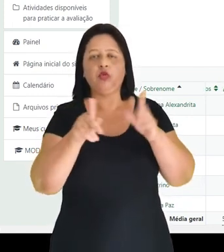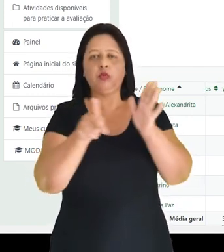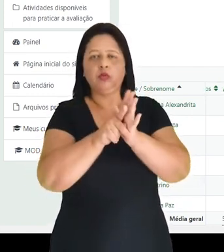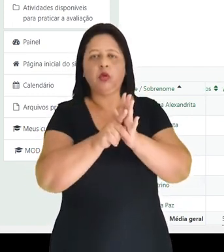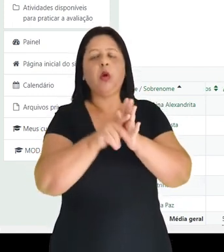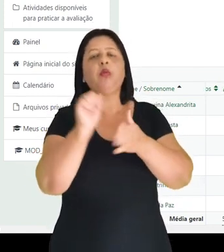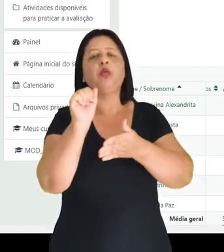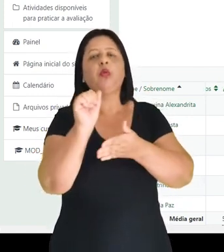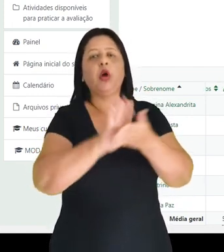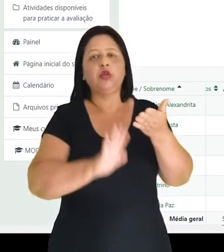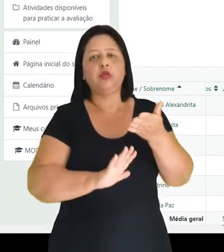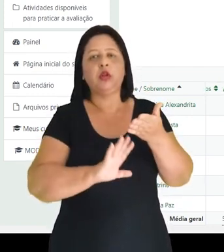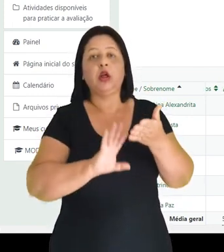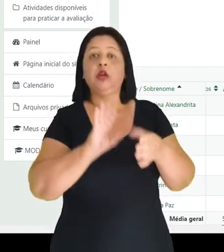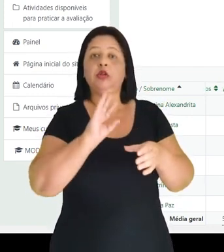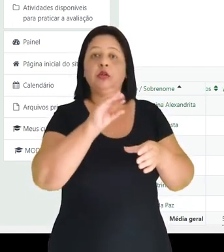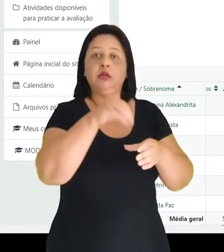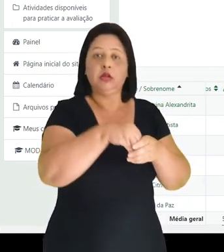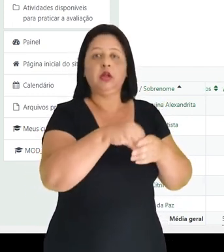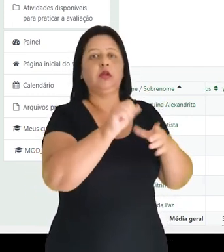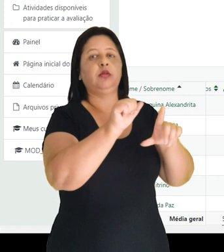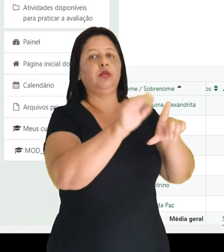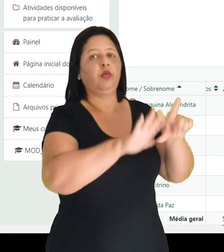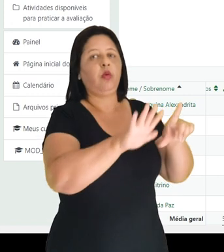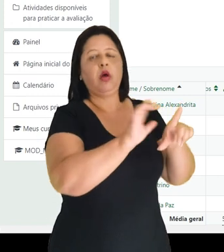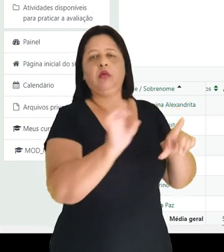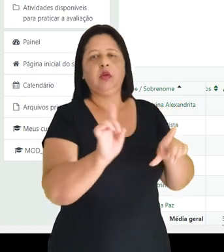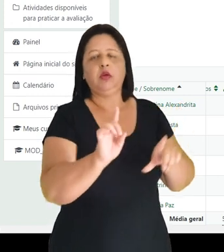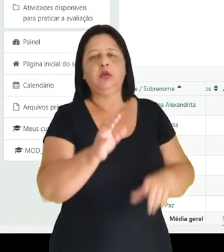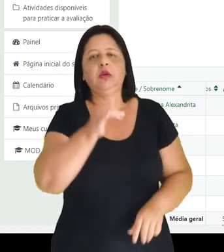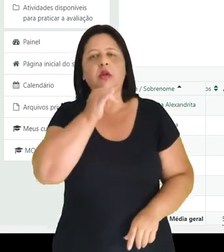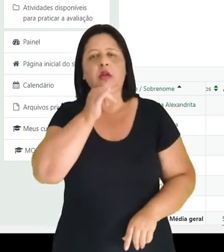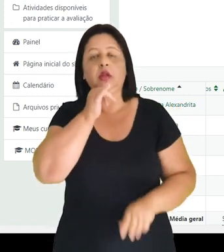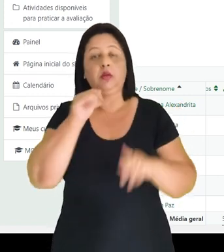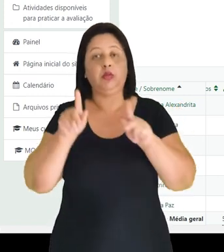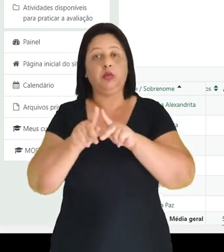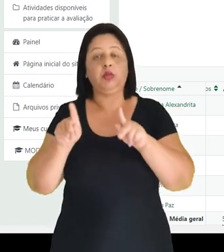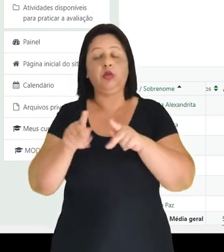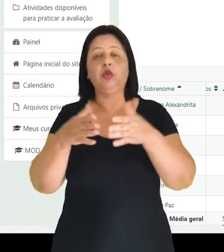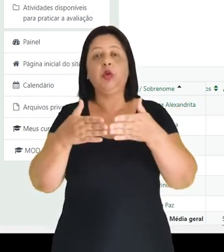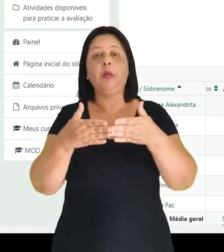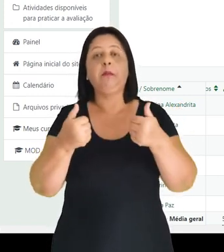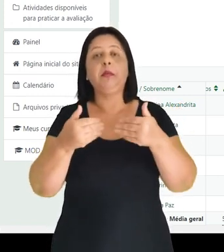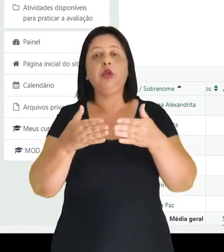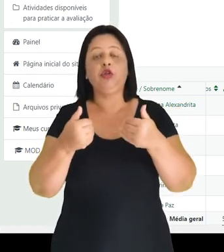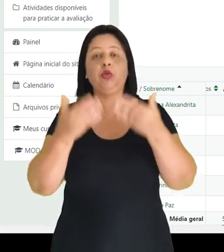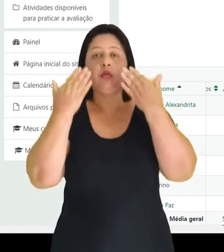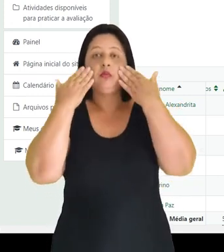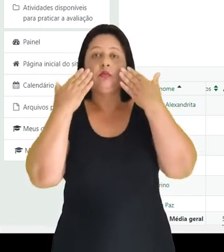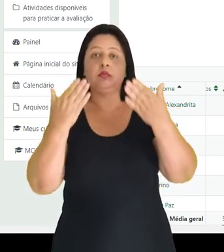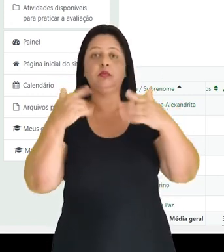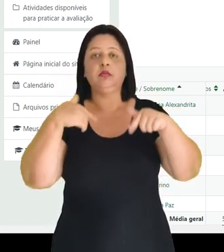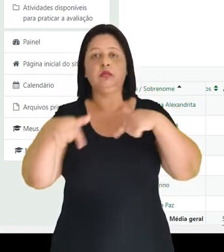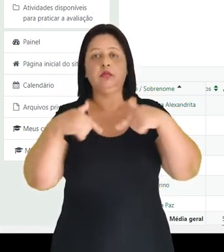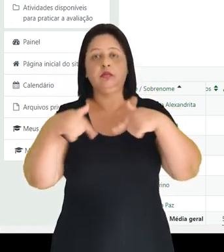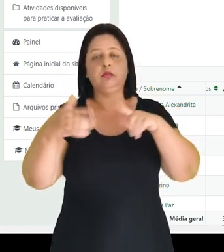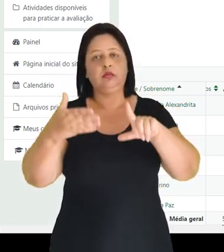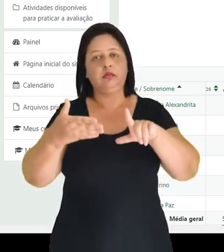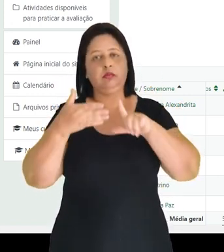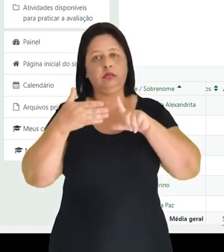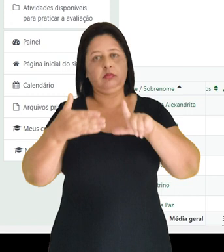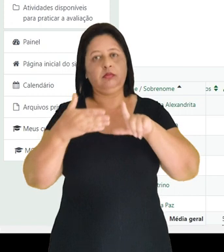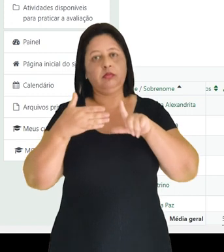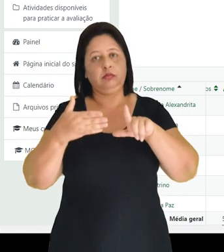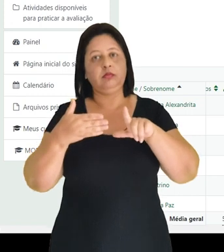que o aluno postou no AVA. Por exemplo, o professor pode ter solicitado uma apresentação de trabalho numa